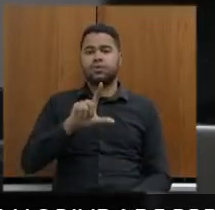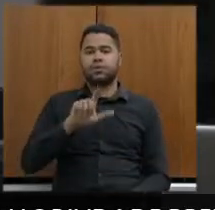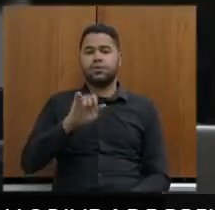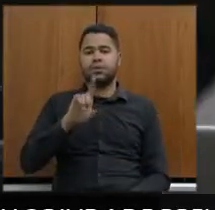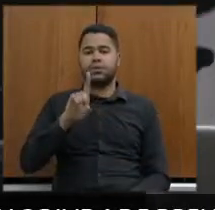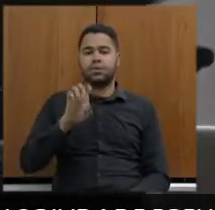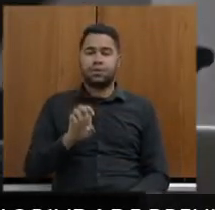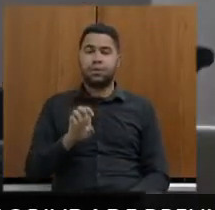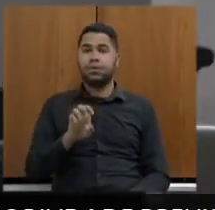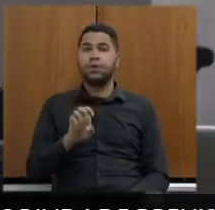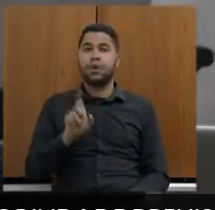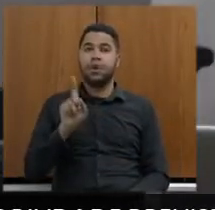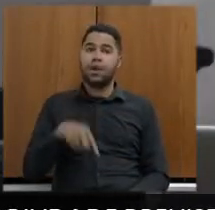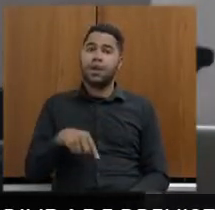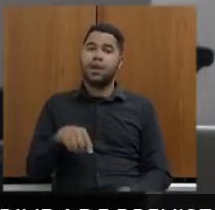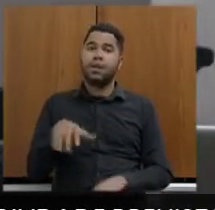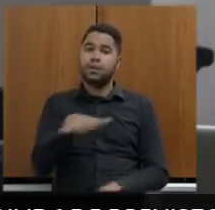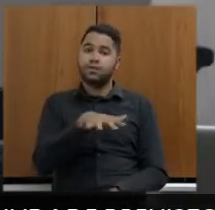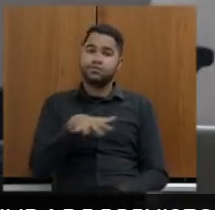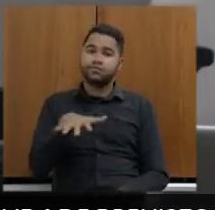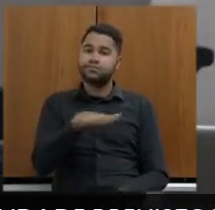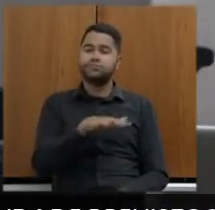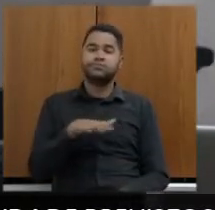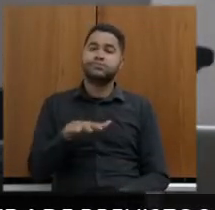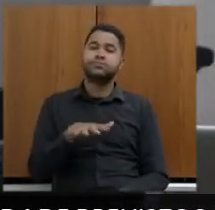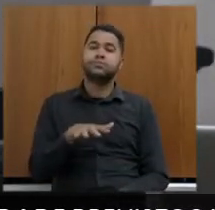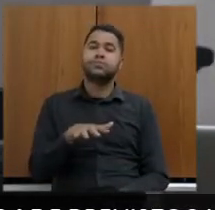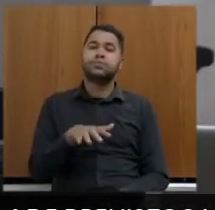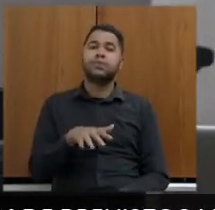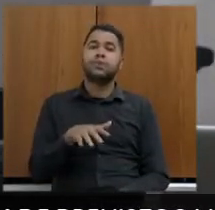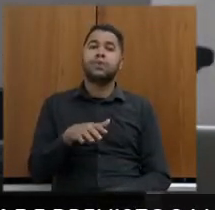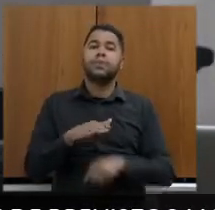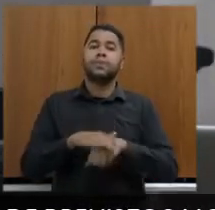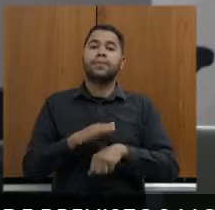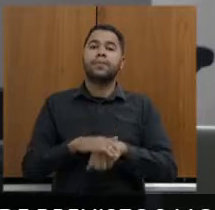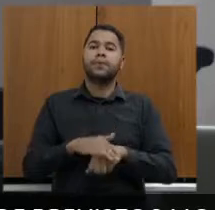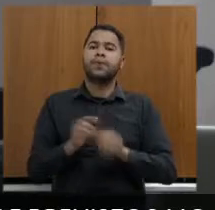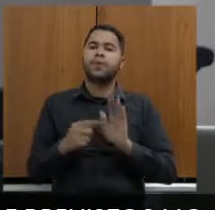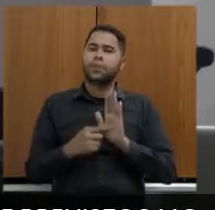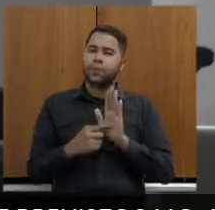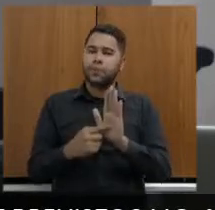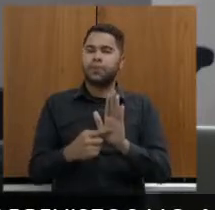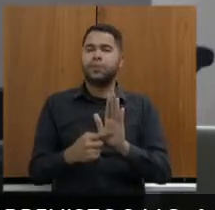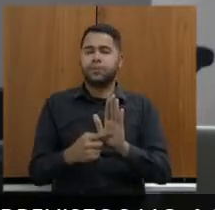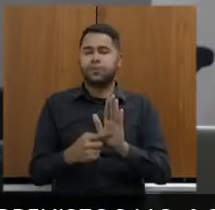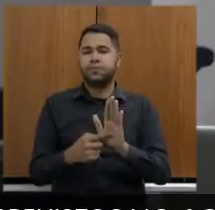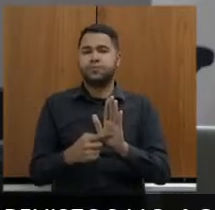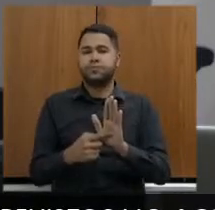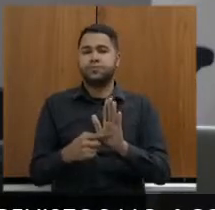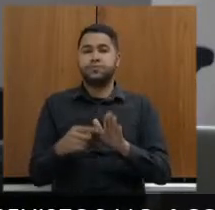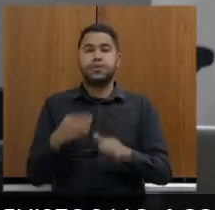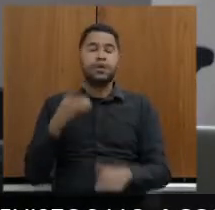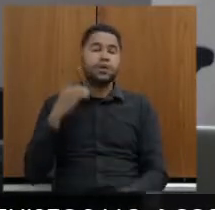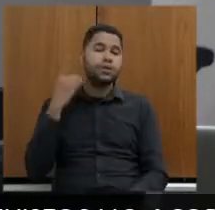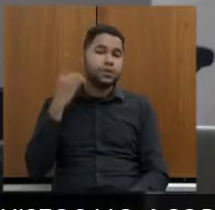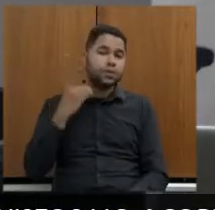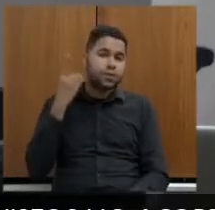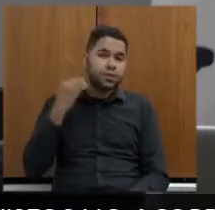oportunidades no bairro Nascentes Imperiais em uma audiência pública que foi provocada pela deputada